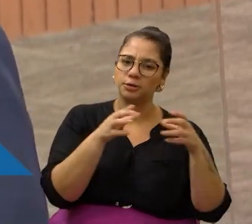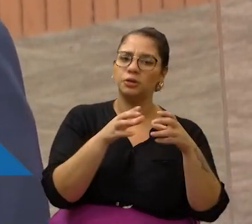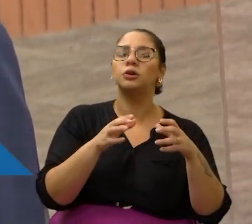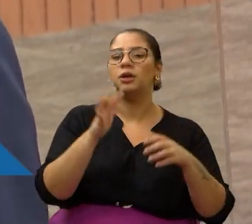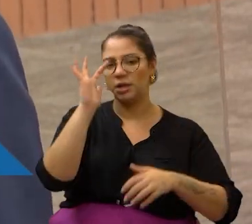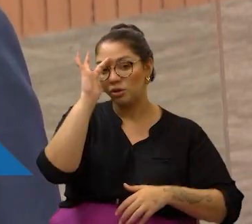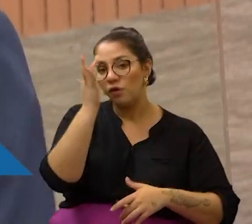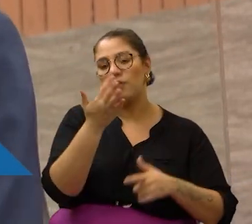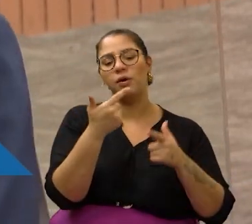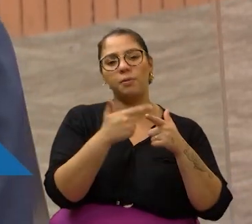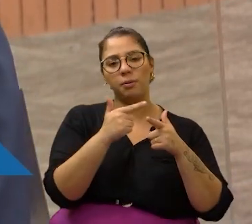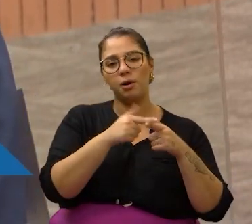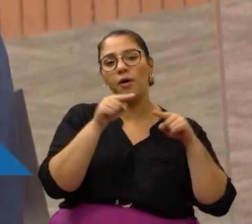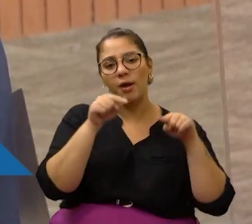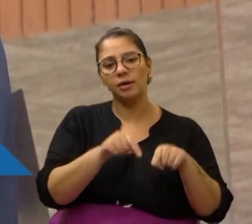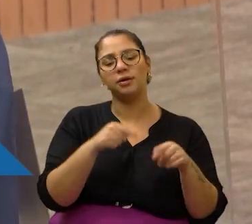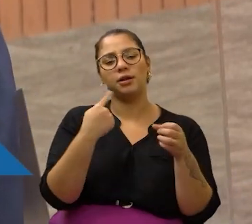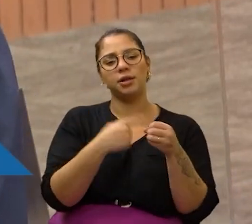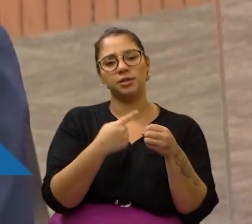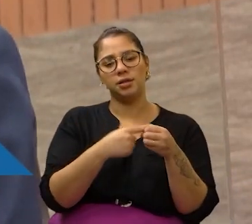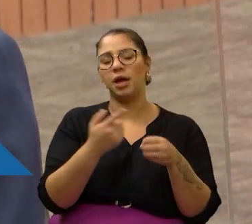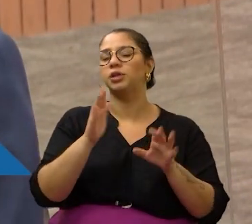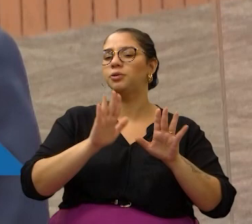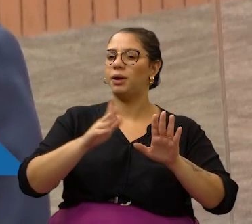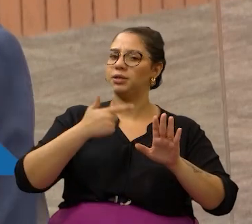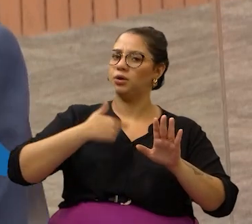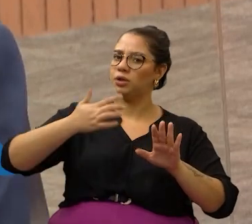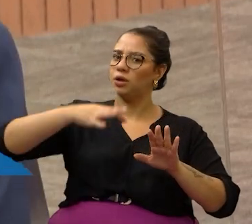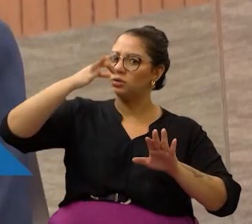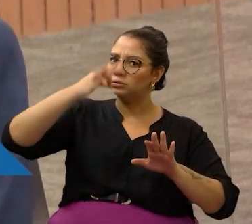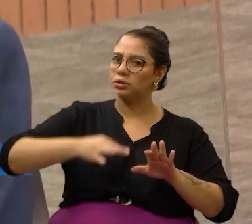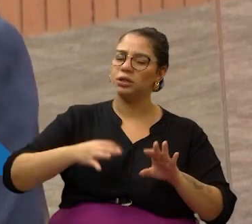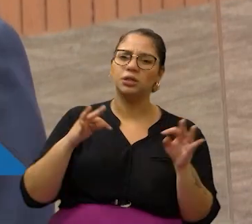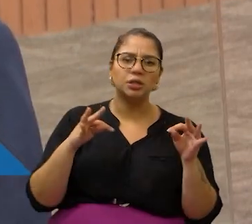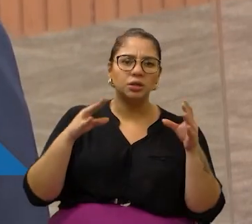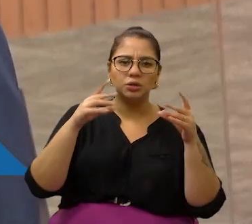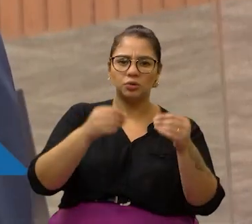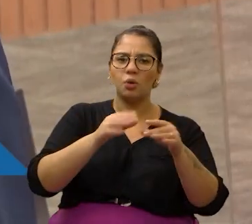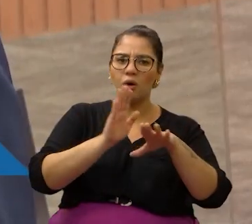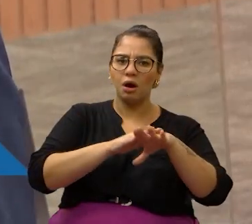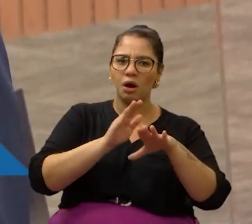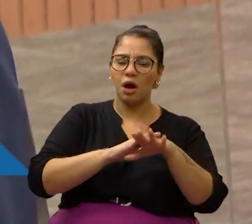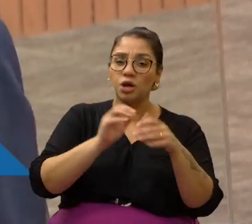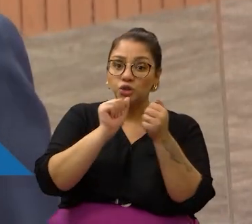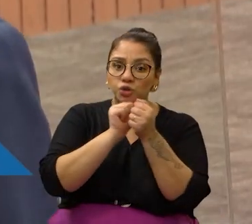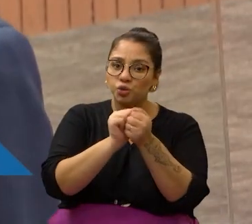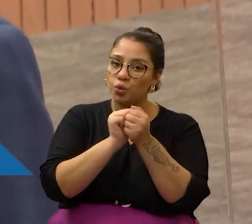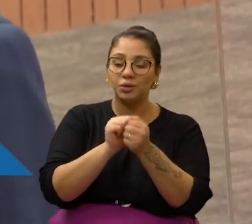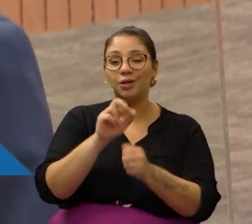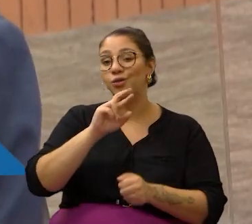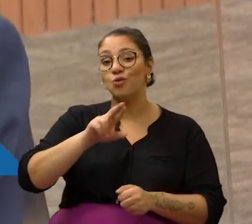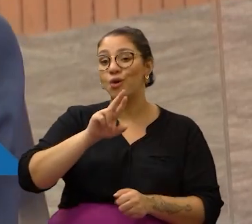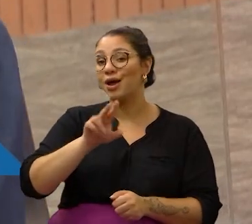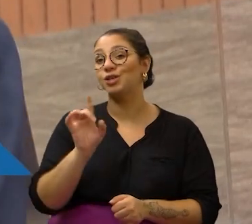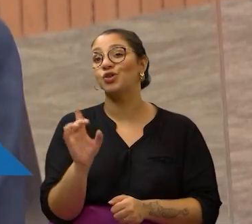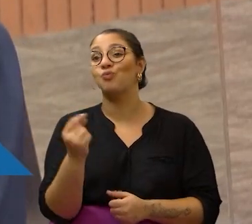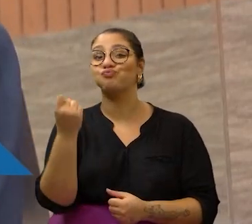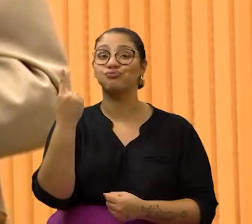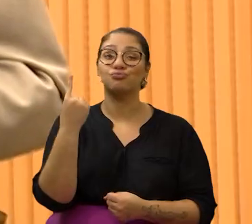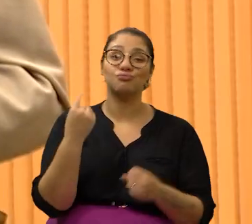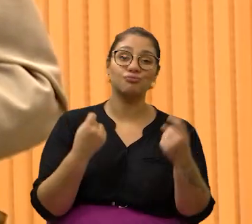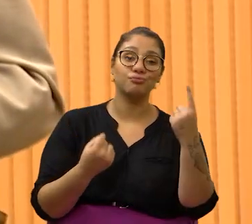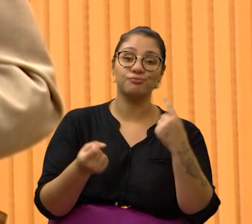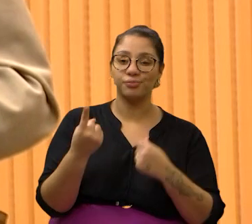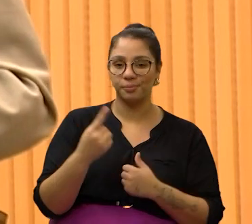resolvendo esse problema na nossa cidade. Mas eu tenho, assim, que são todas as ações juntas e não dependendo de uma só.